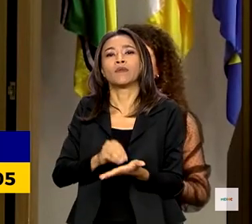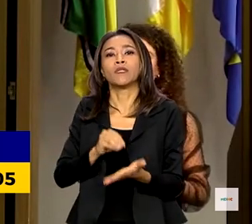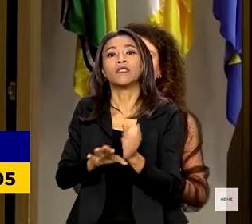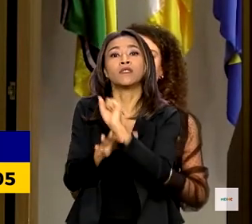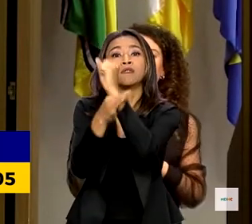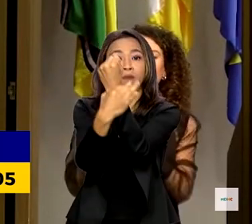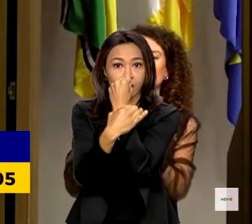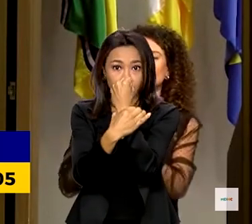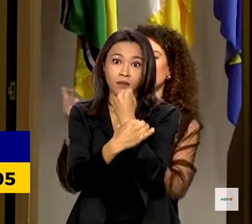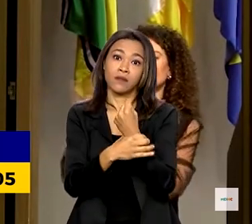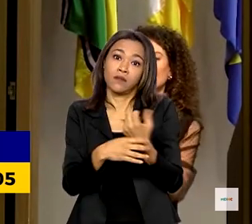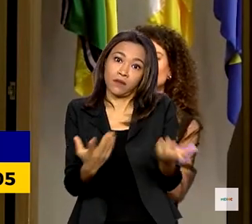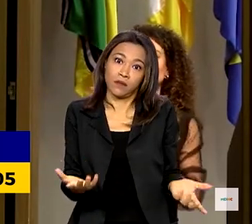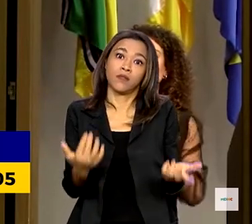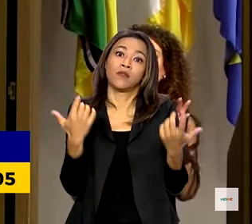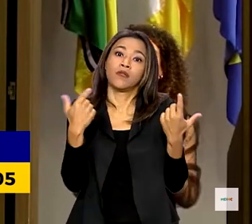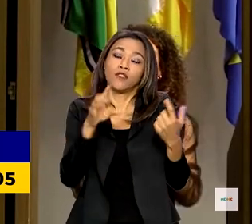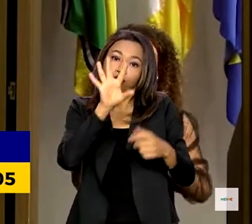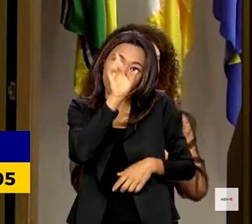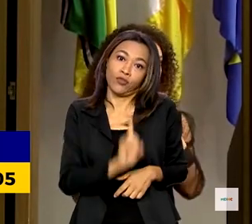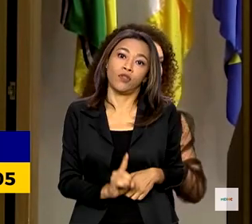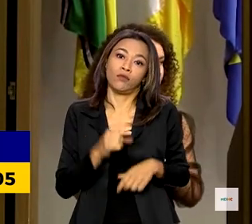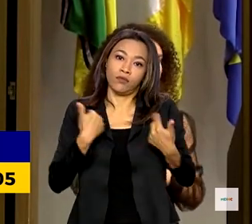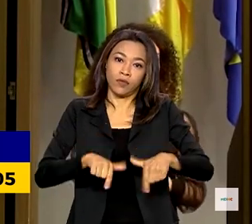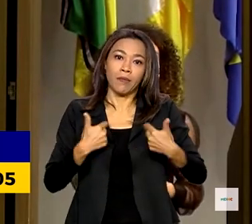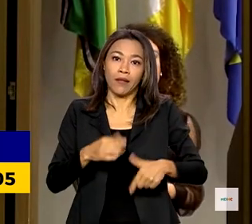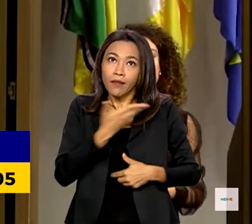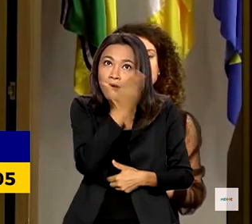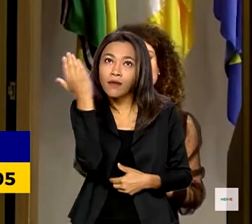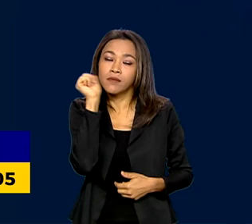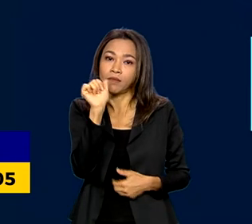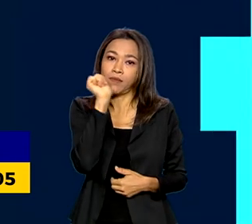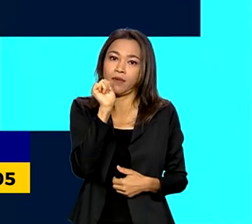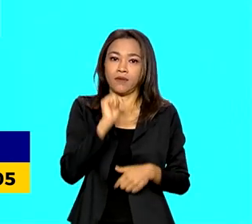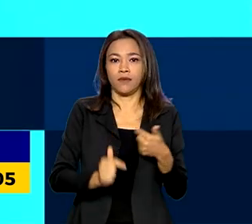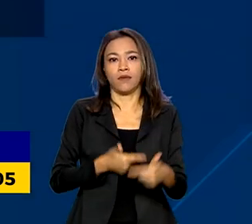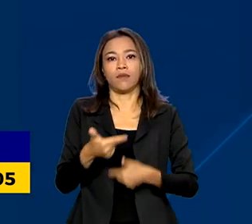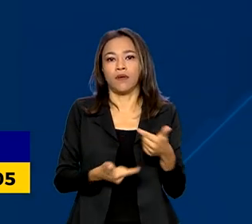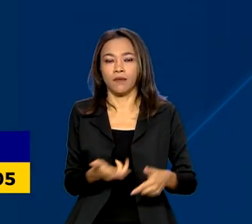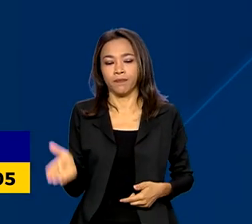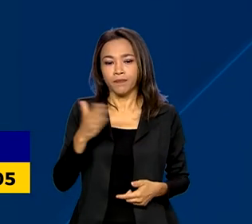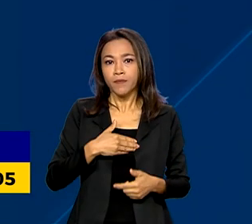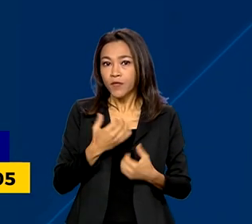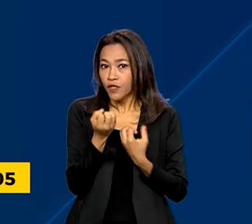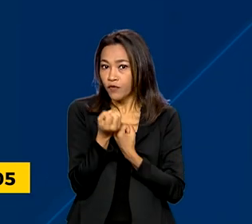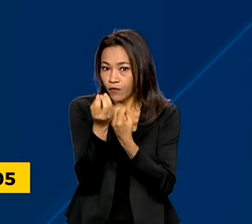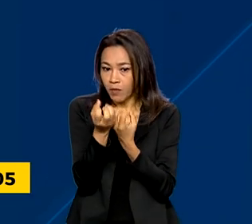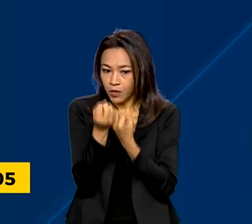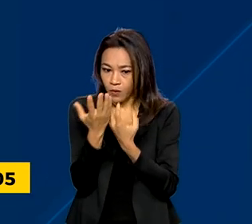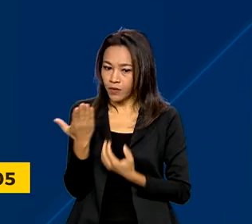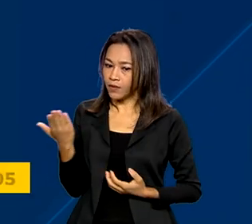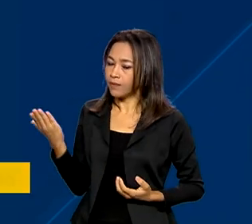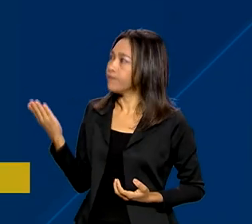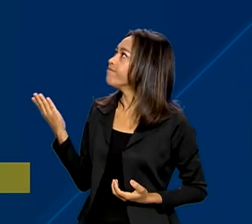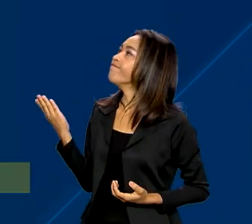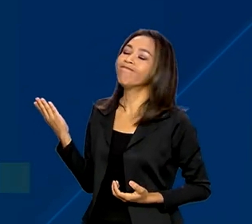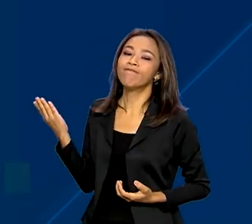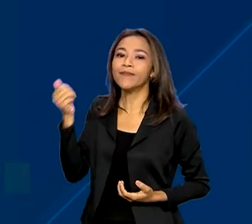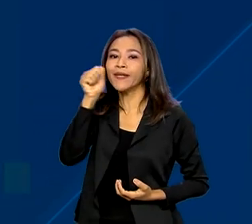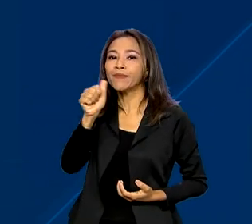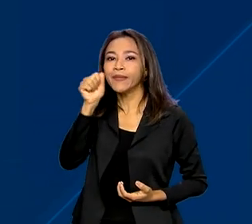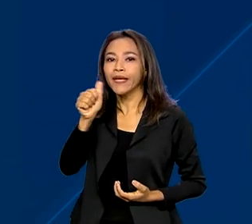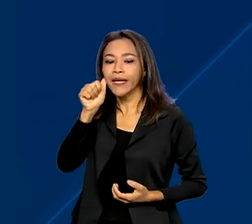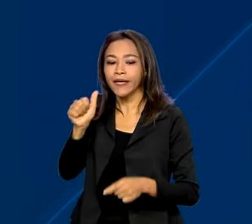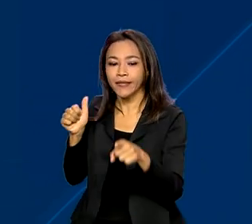-trabalhista dessas mulheres, dessas trabalhadoras. De acordo com dados do Diese, as mulheres representam